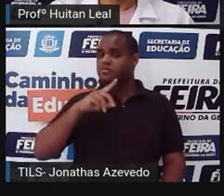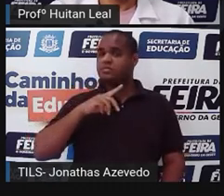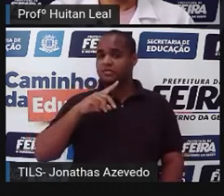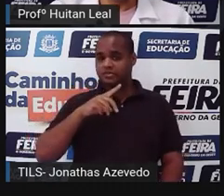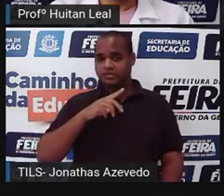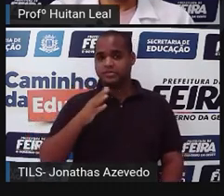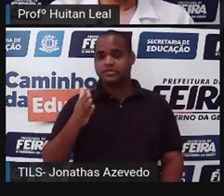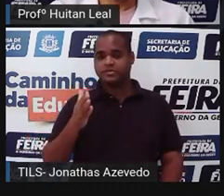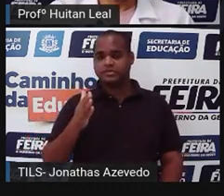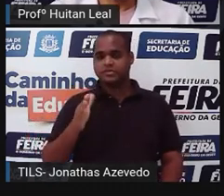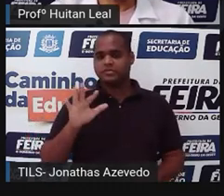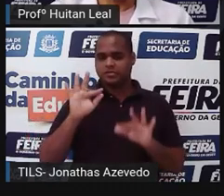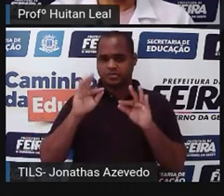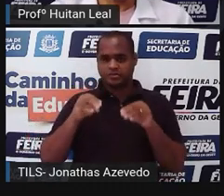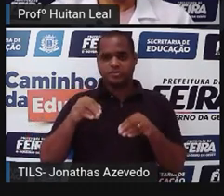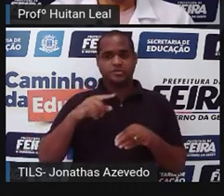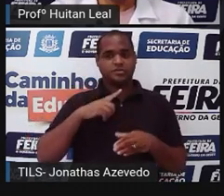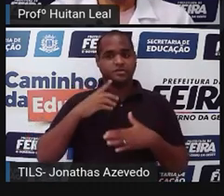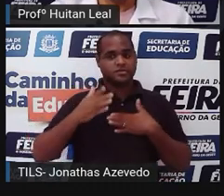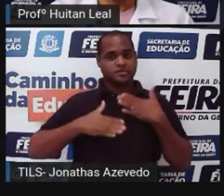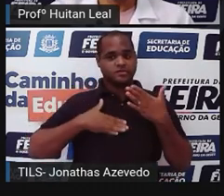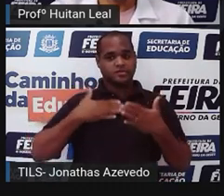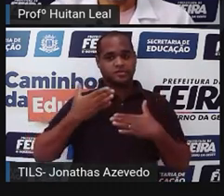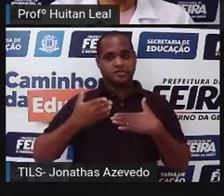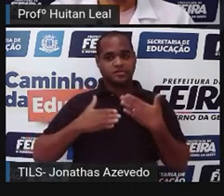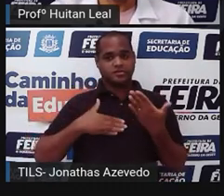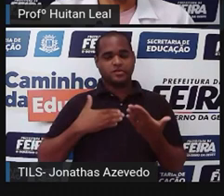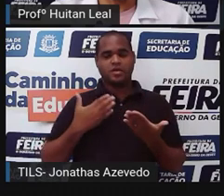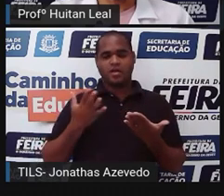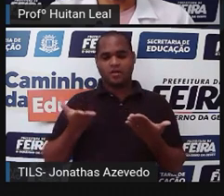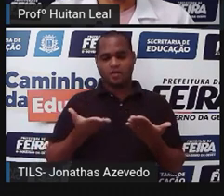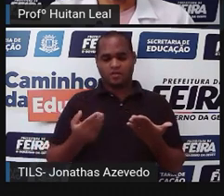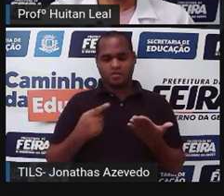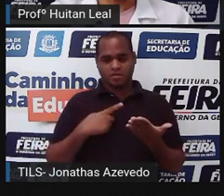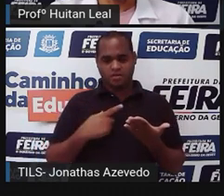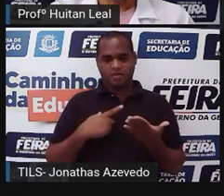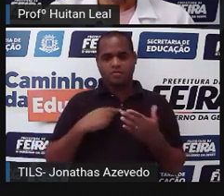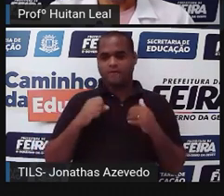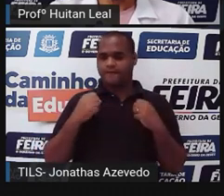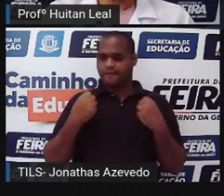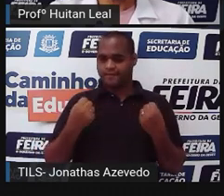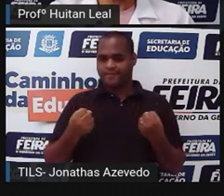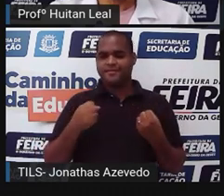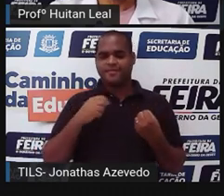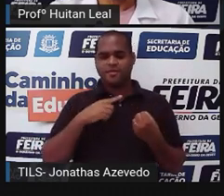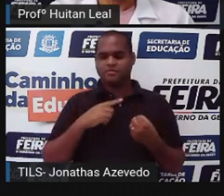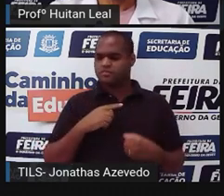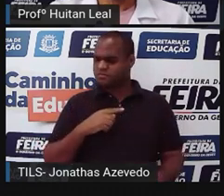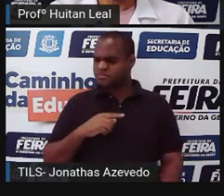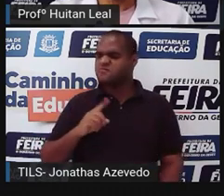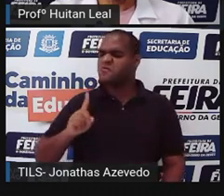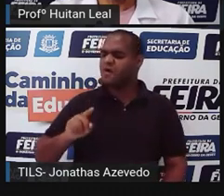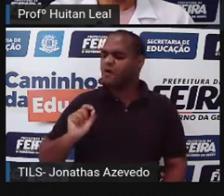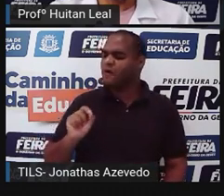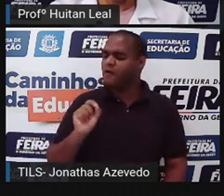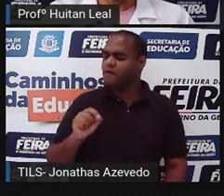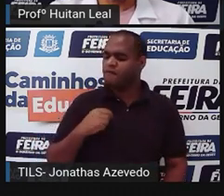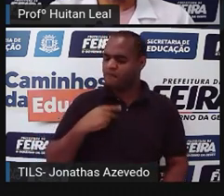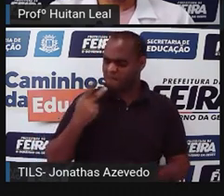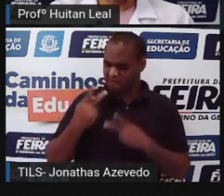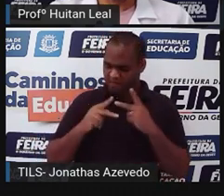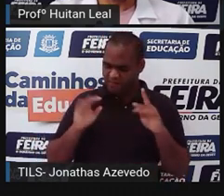a parte de maior tensão. Não é agora, mas estamos caminhando para isso. Ei, você, por que não fala